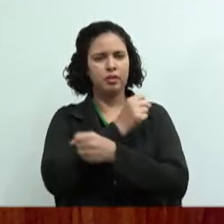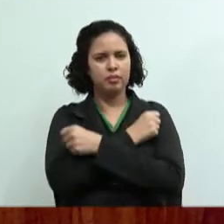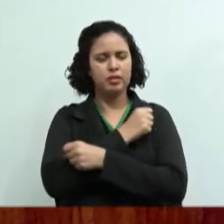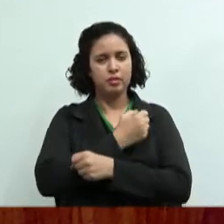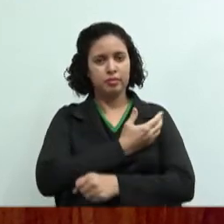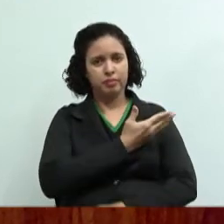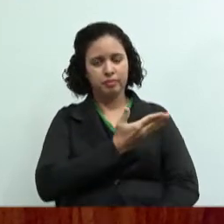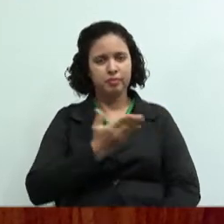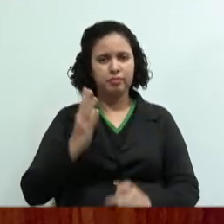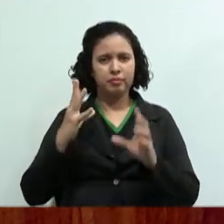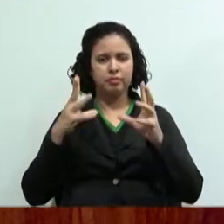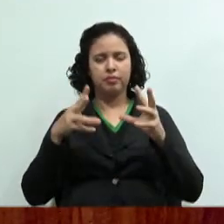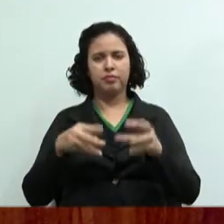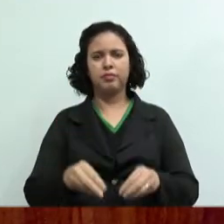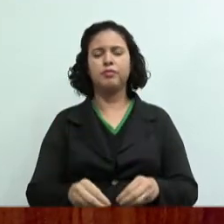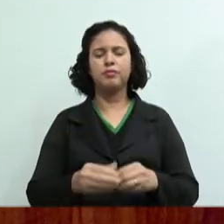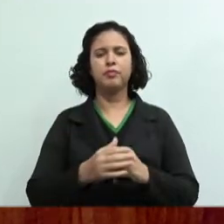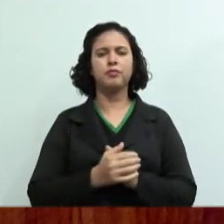vocês.